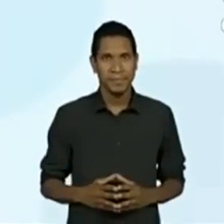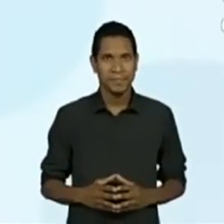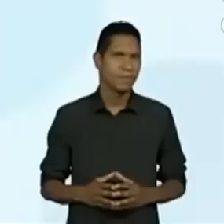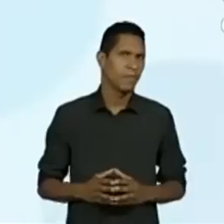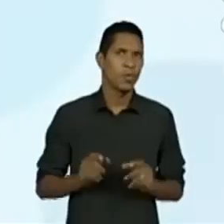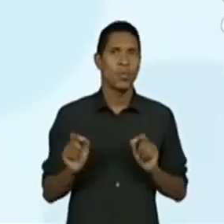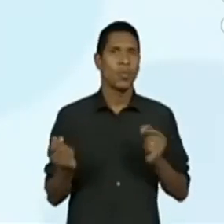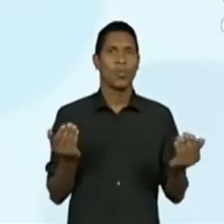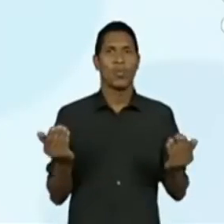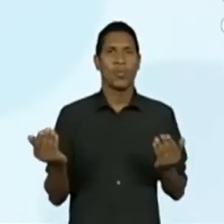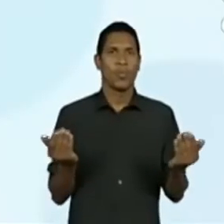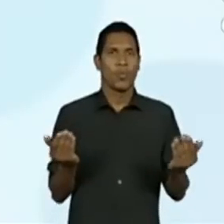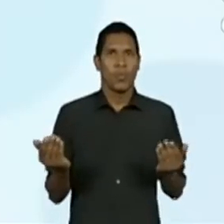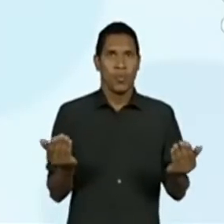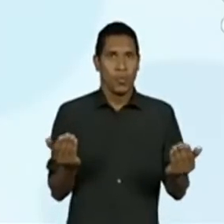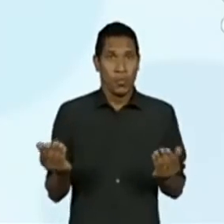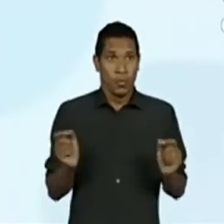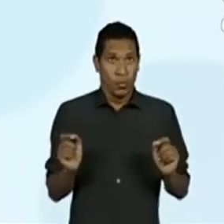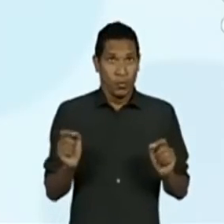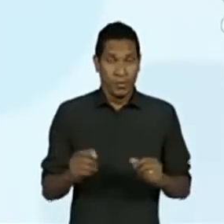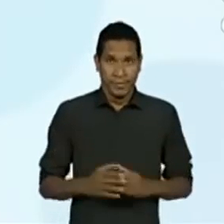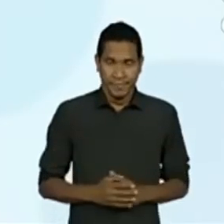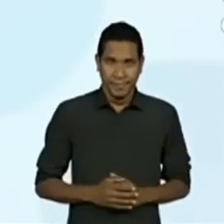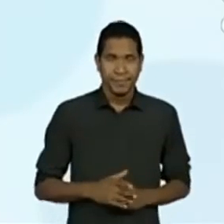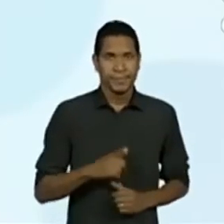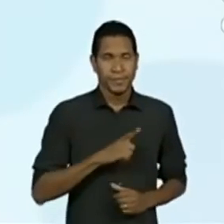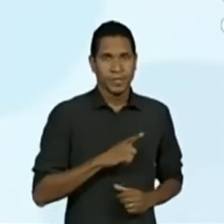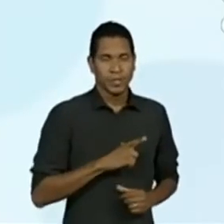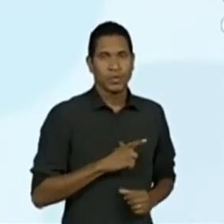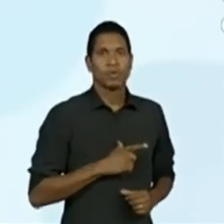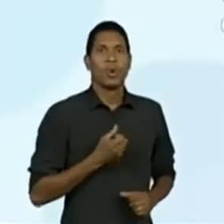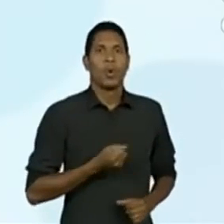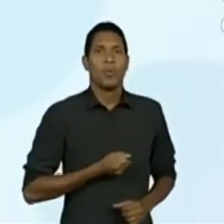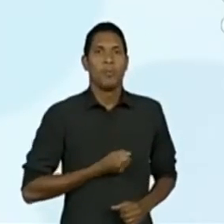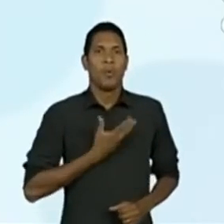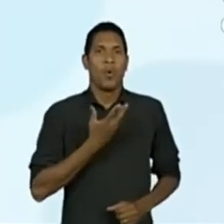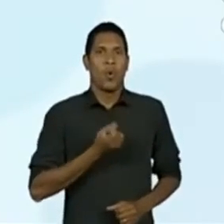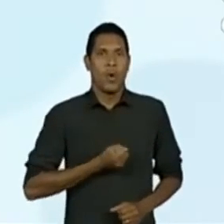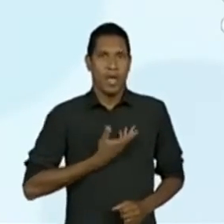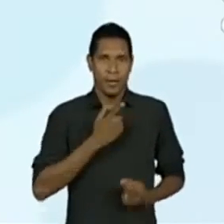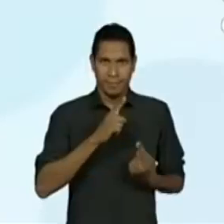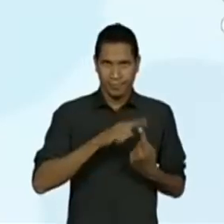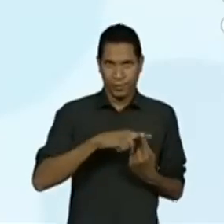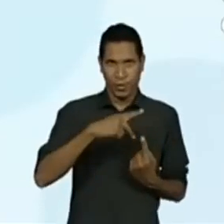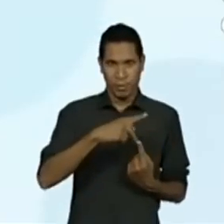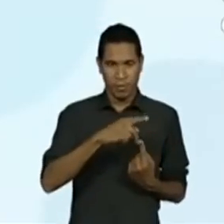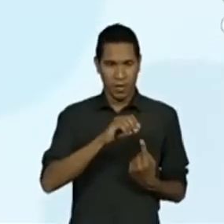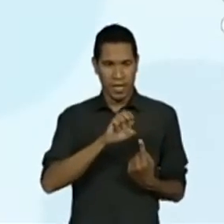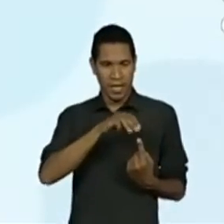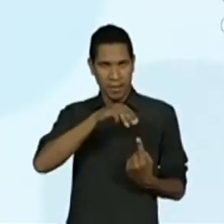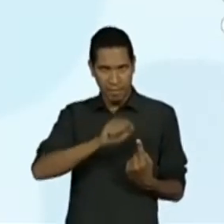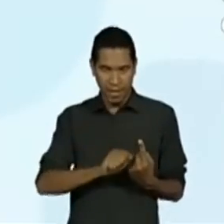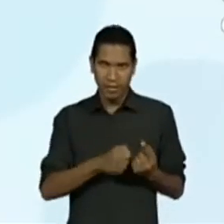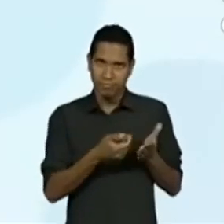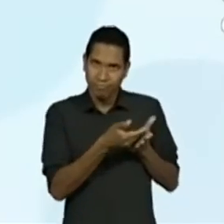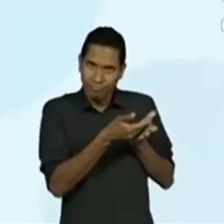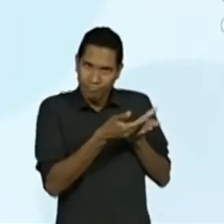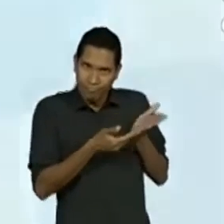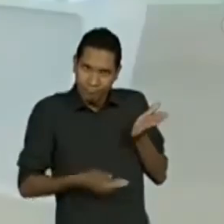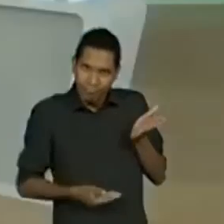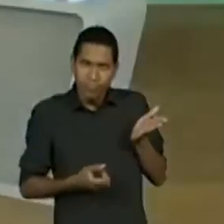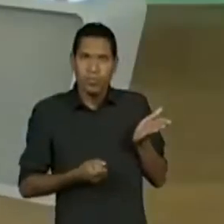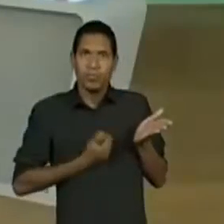Ela não tem tanta diferença quanto a gente fala de poema e poesia. Na cyberpoesia e cyberpoema, o que